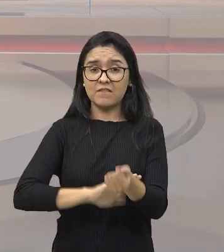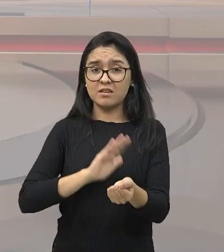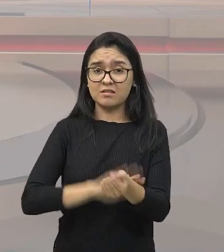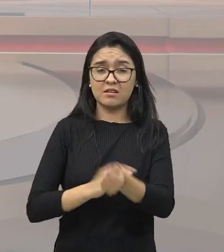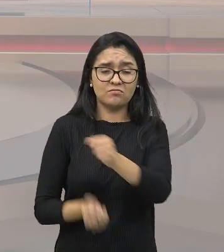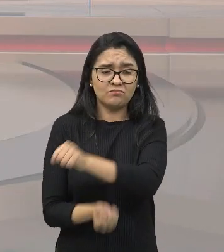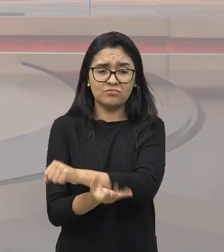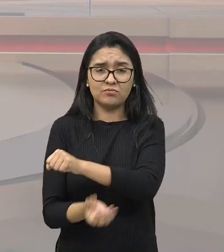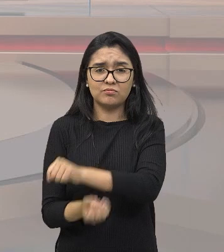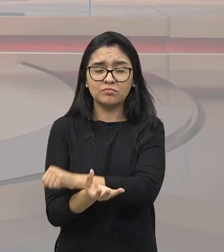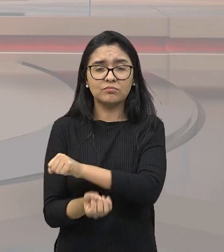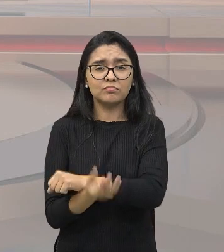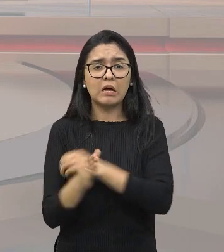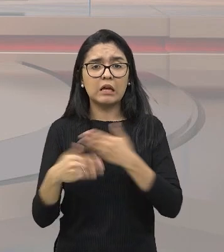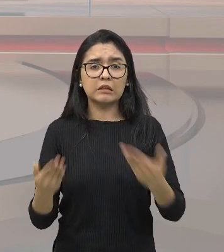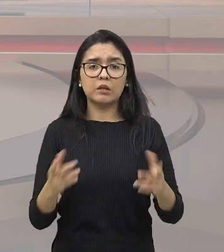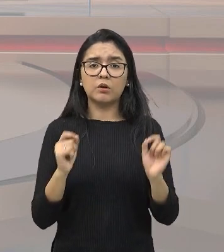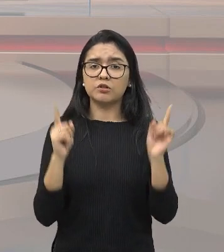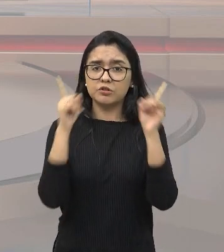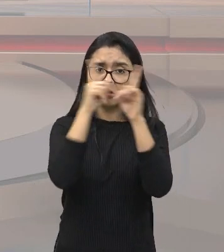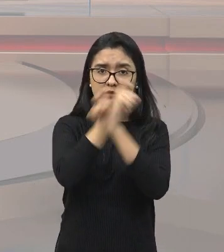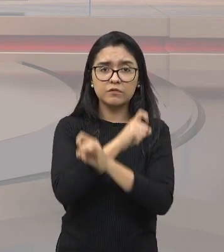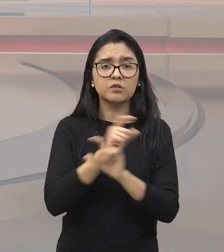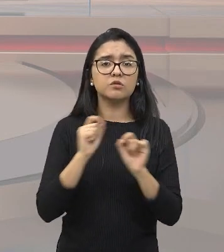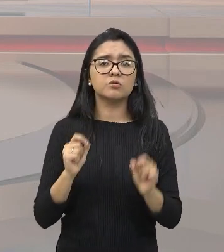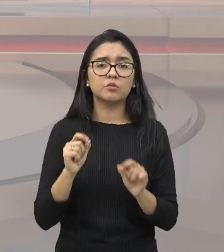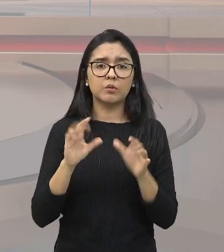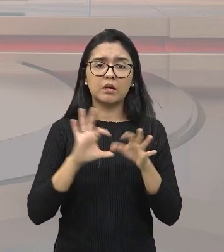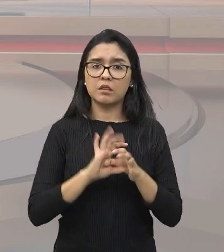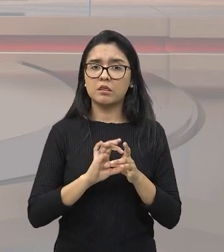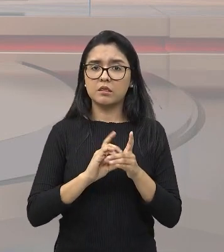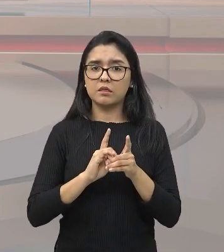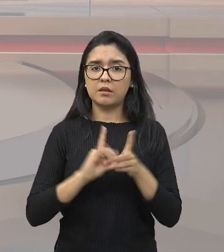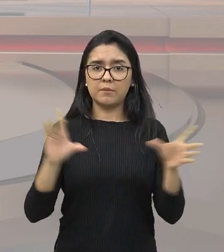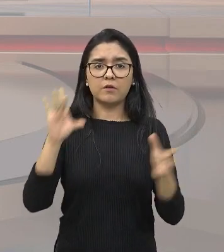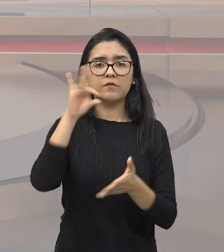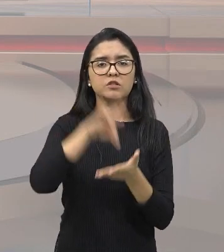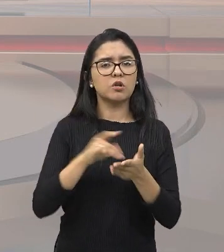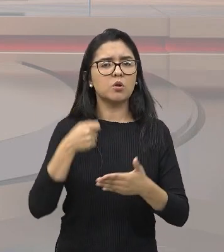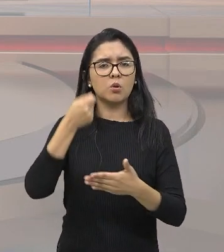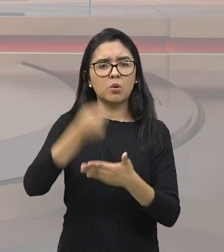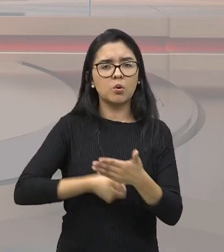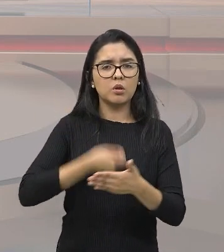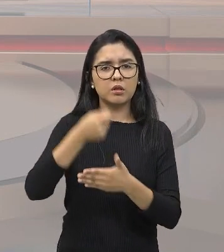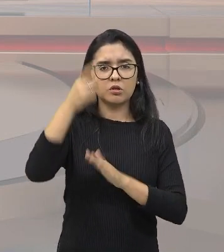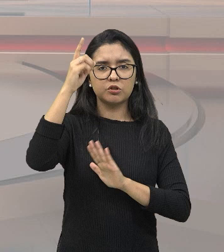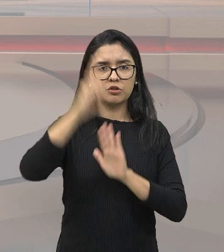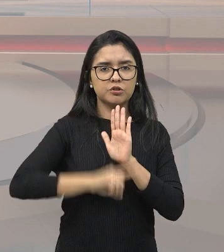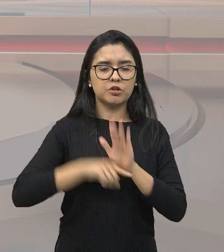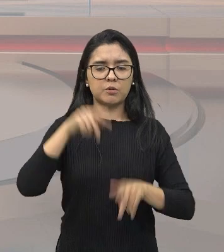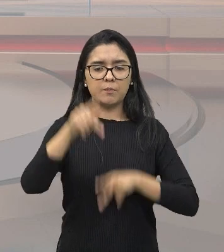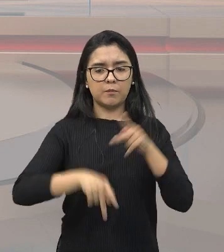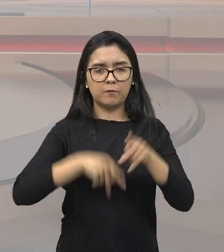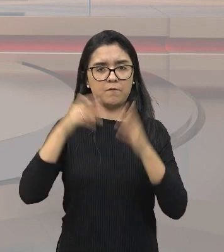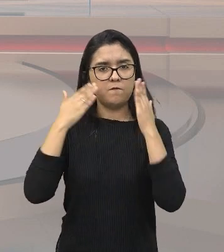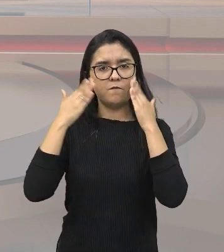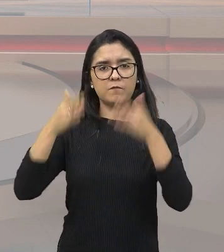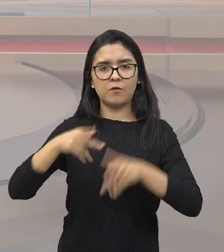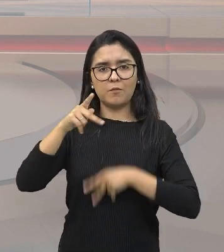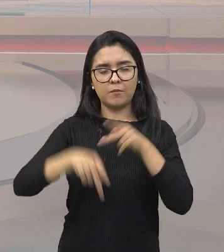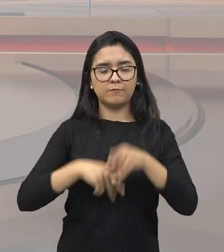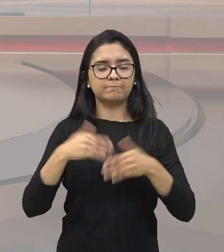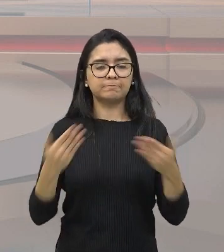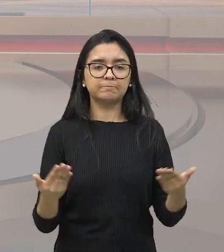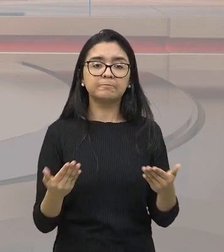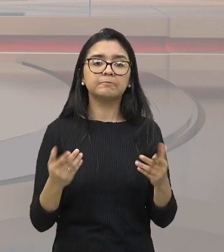tornava difícil se estabelecer uma democracia que de fato lutasse pelos direitos do povo. Ok, meus queridos?